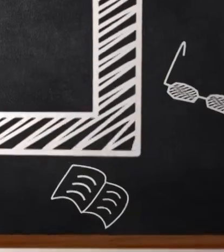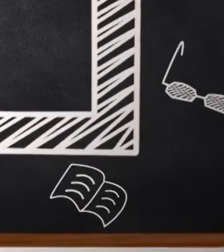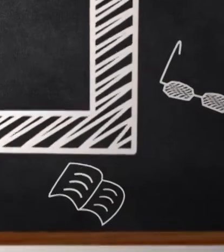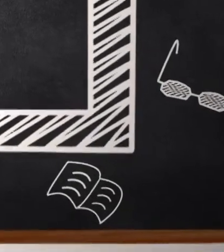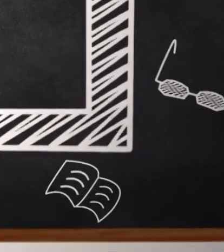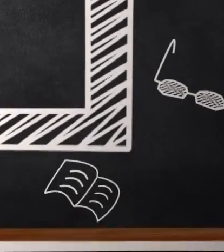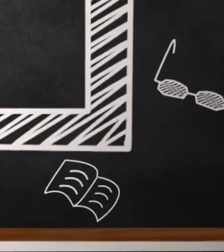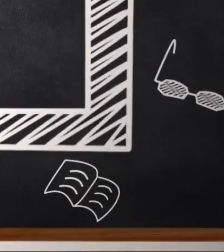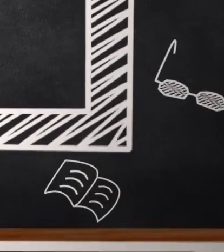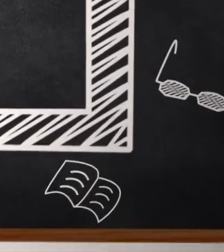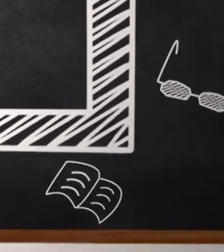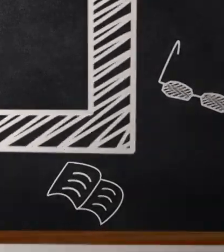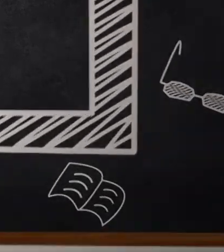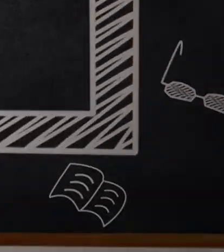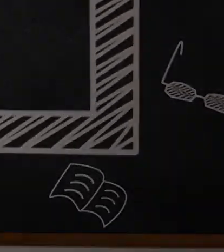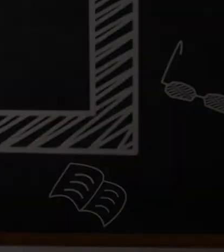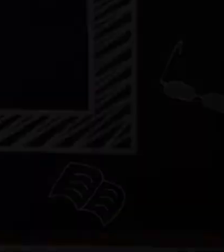E até